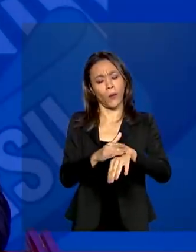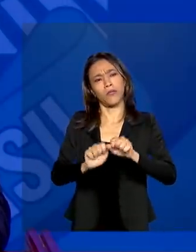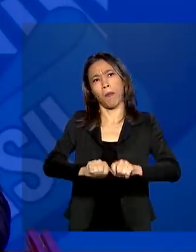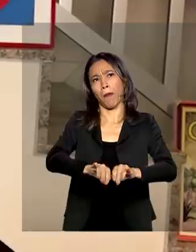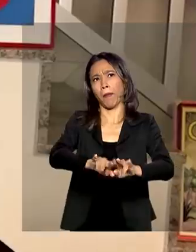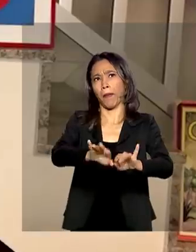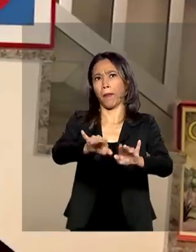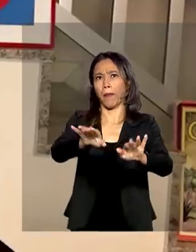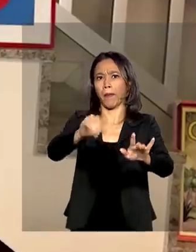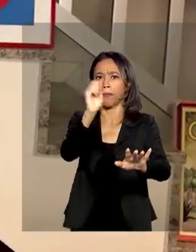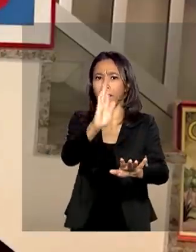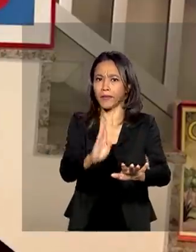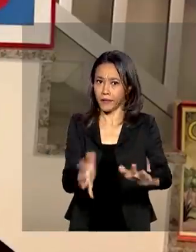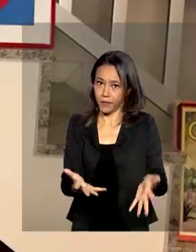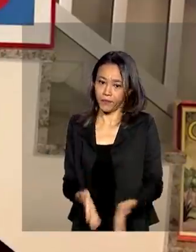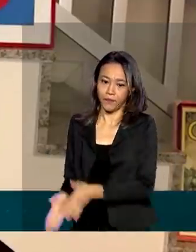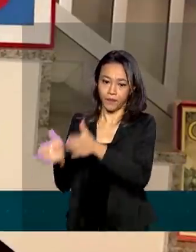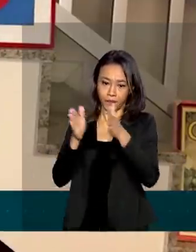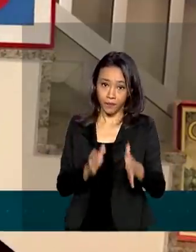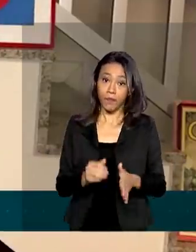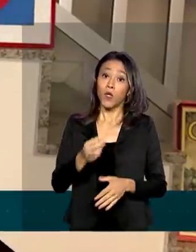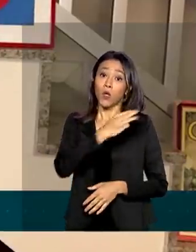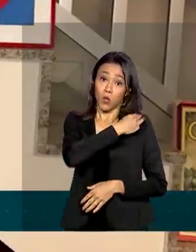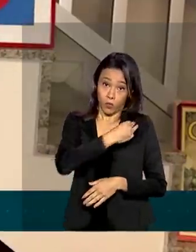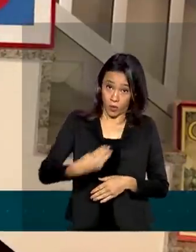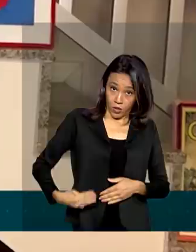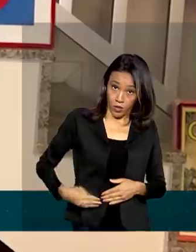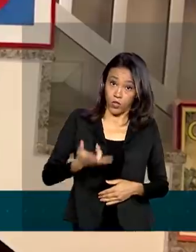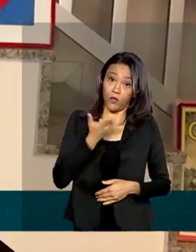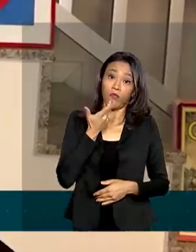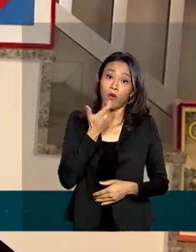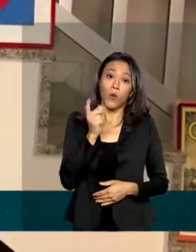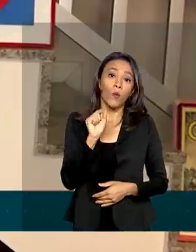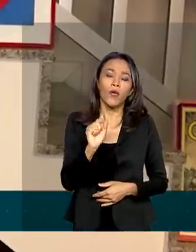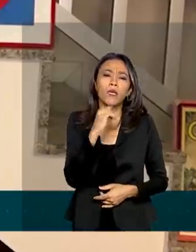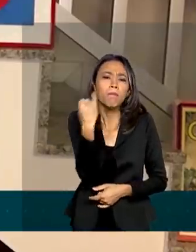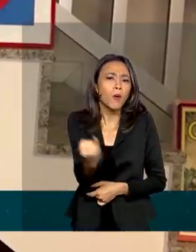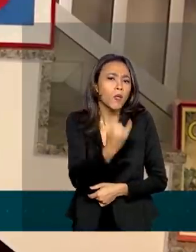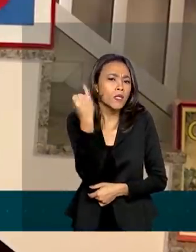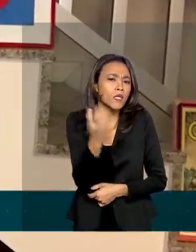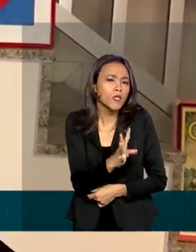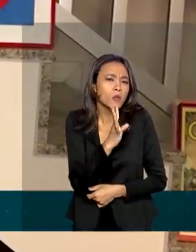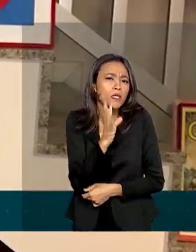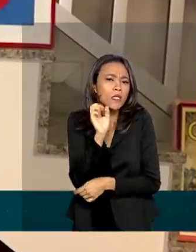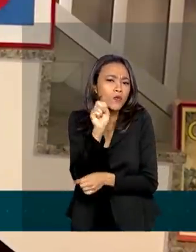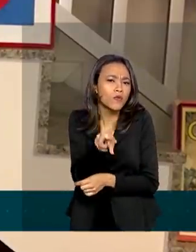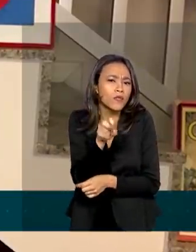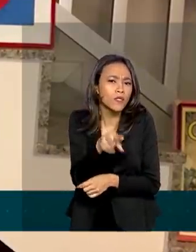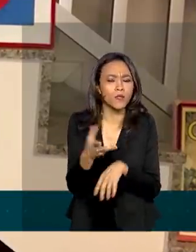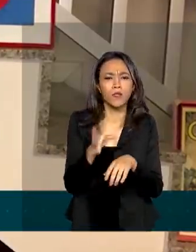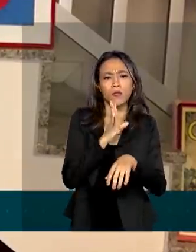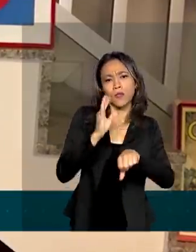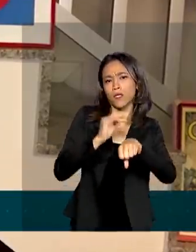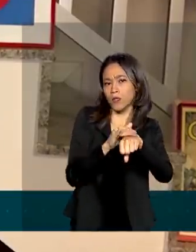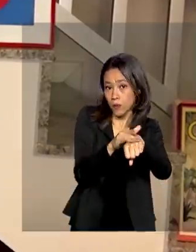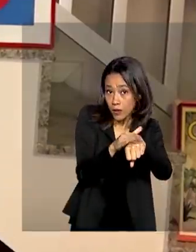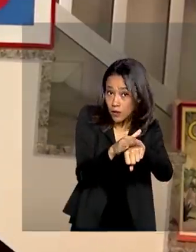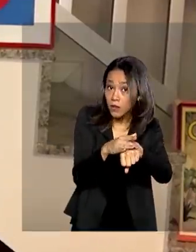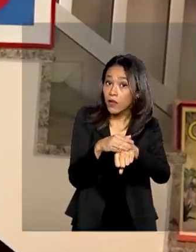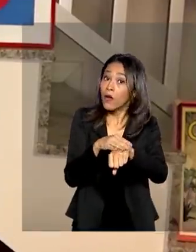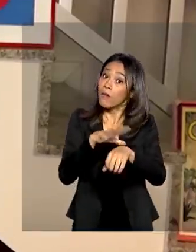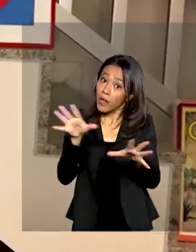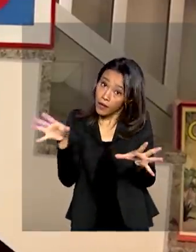evoluindo. Nelson Teich destacou a importância de conhecer o vírus e a doença para que as recomendações